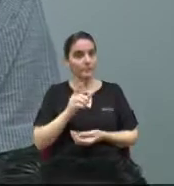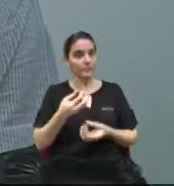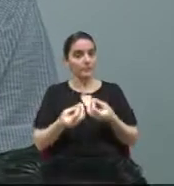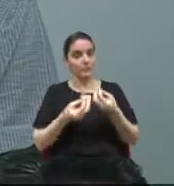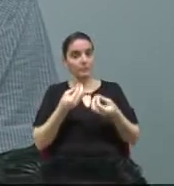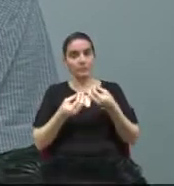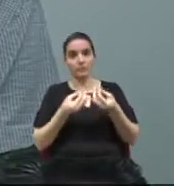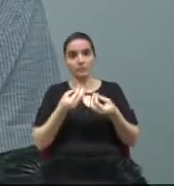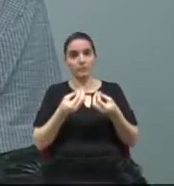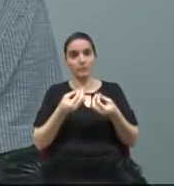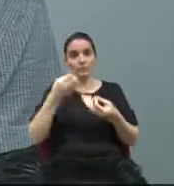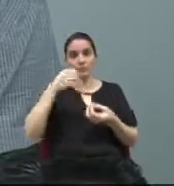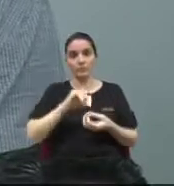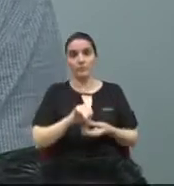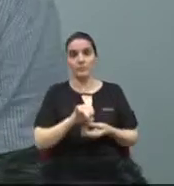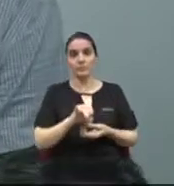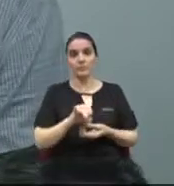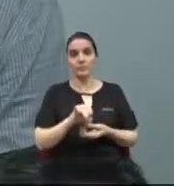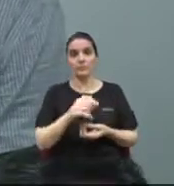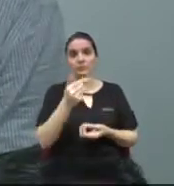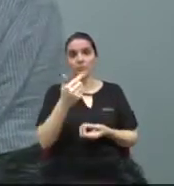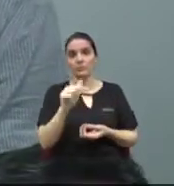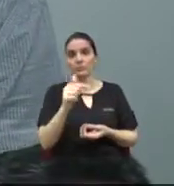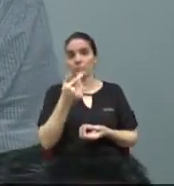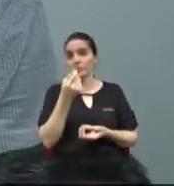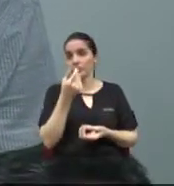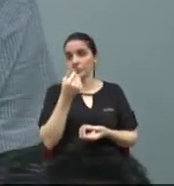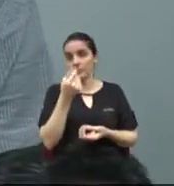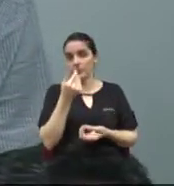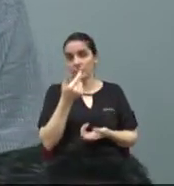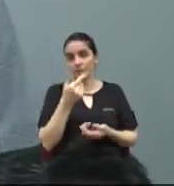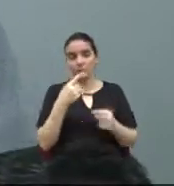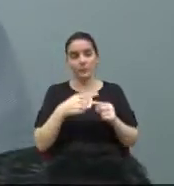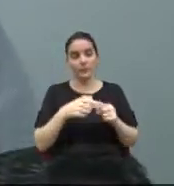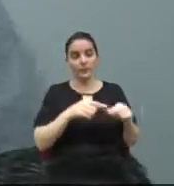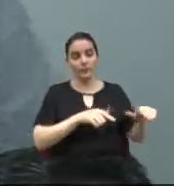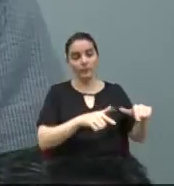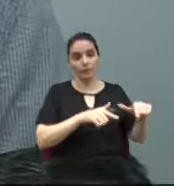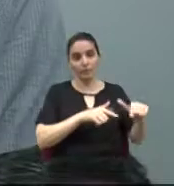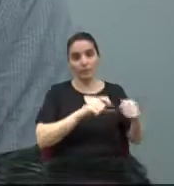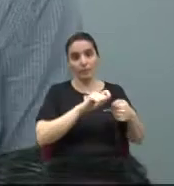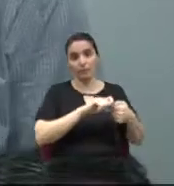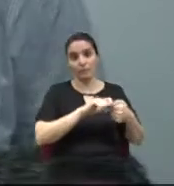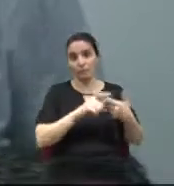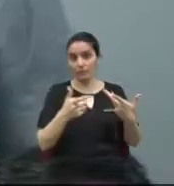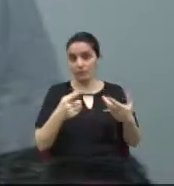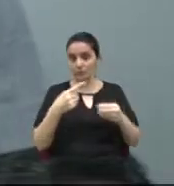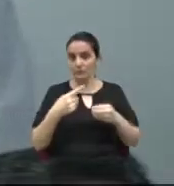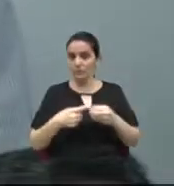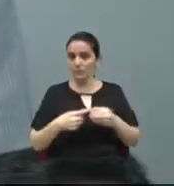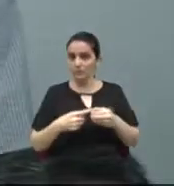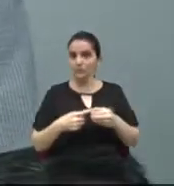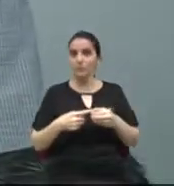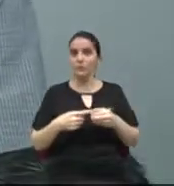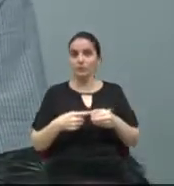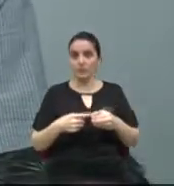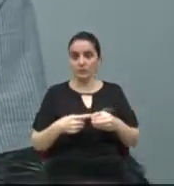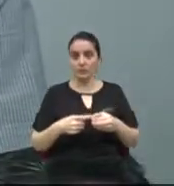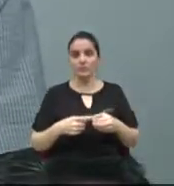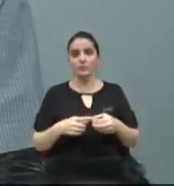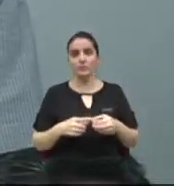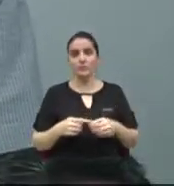sem receber pelo trabalho feito. E na nossa cidade, o único que tem feito isso e já fez